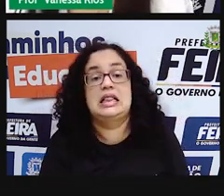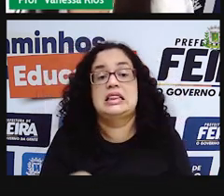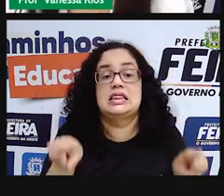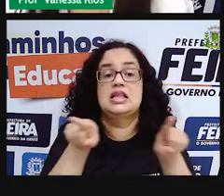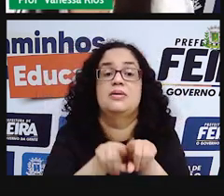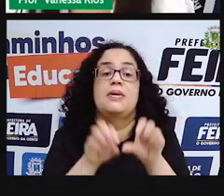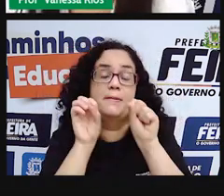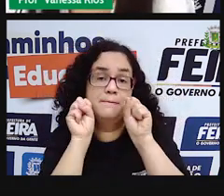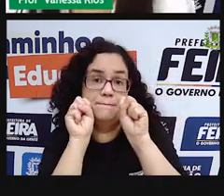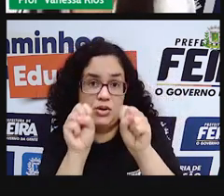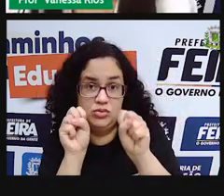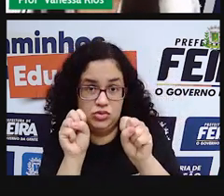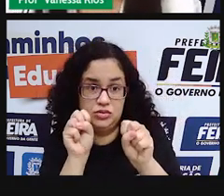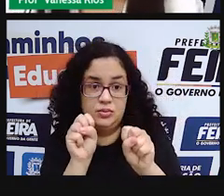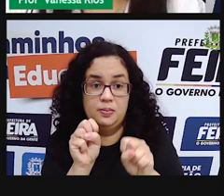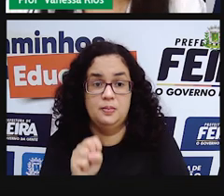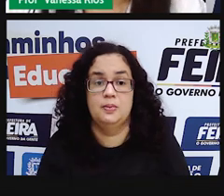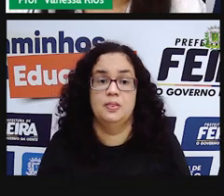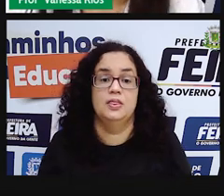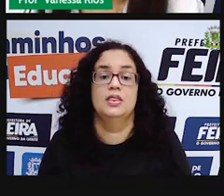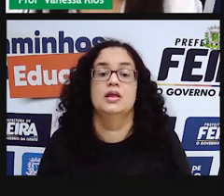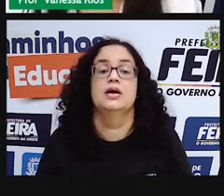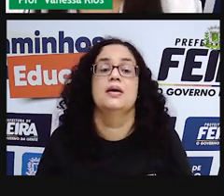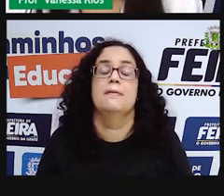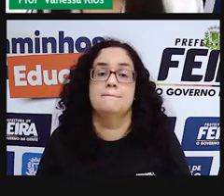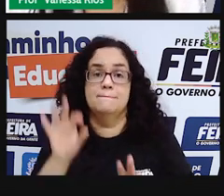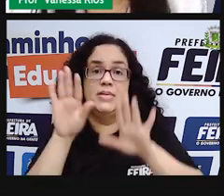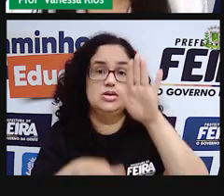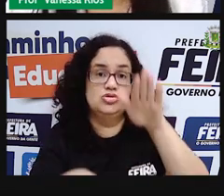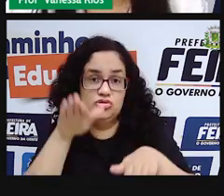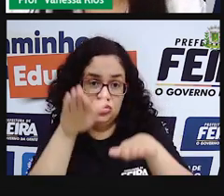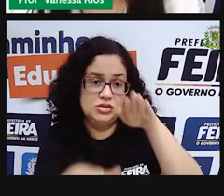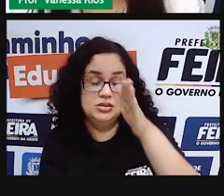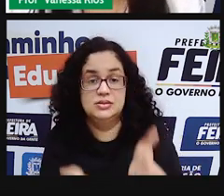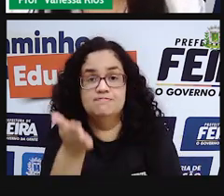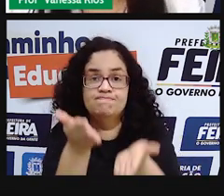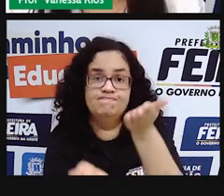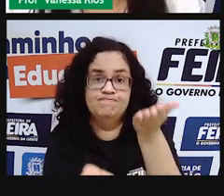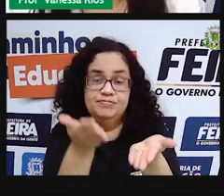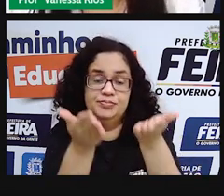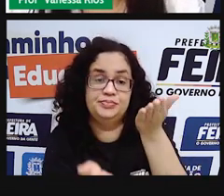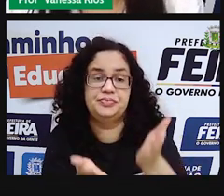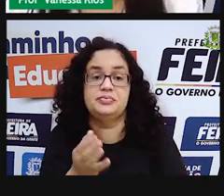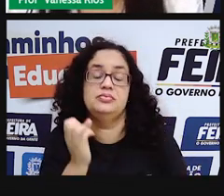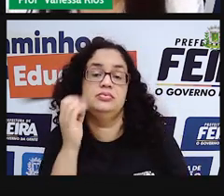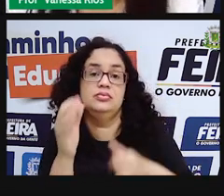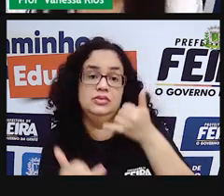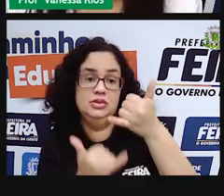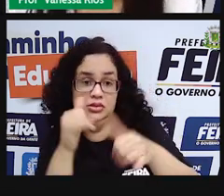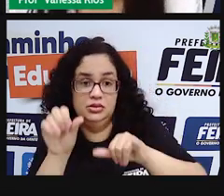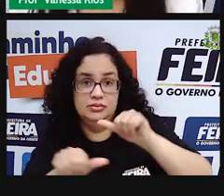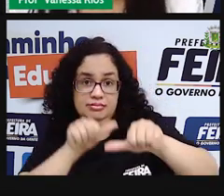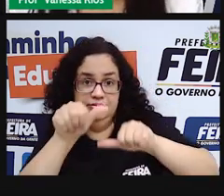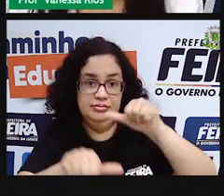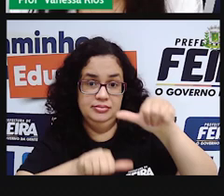estabelecer aí, ó, medidas para contabilizar essas transformações.